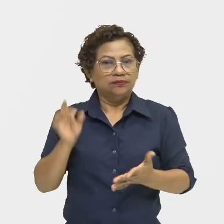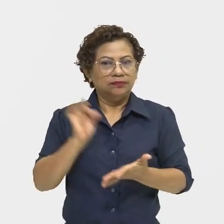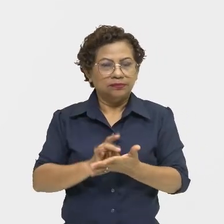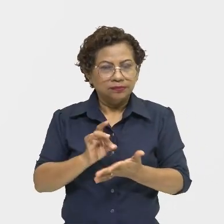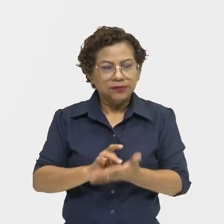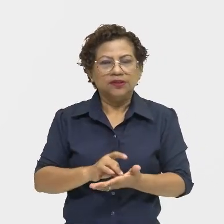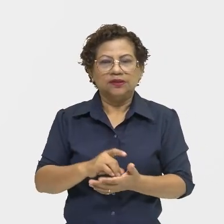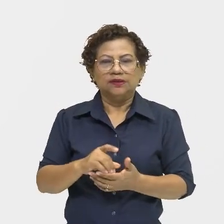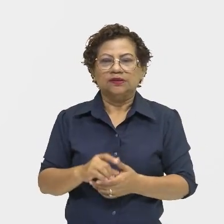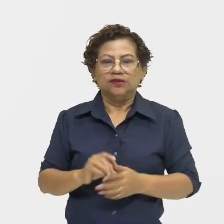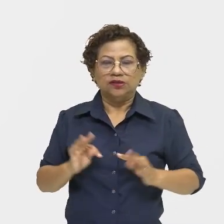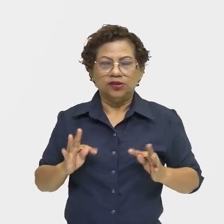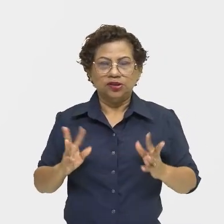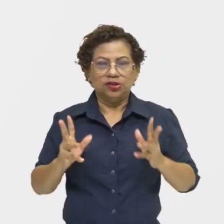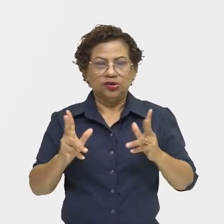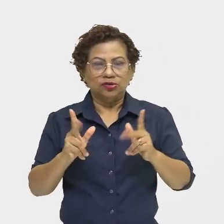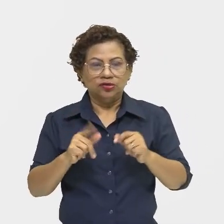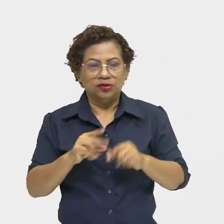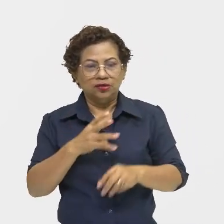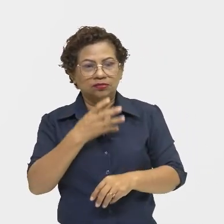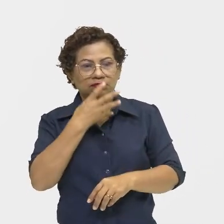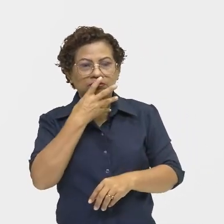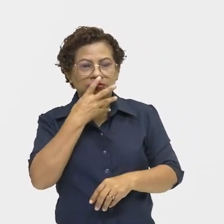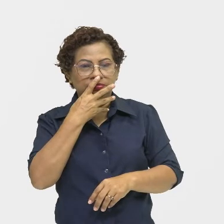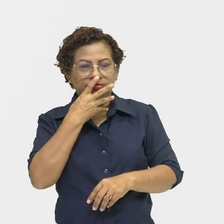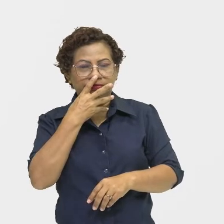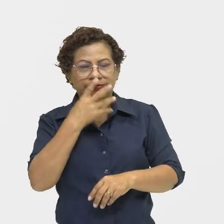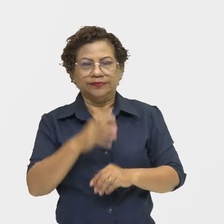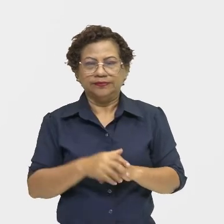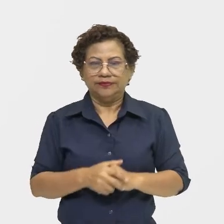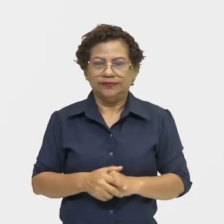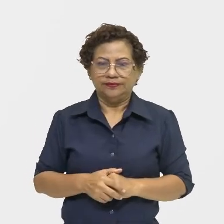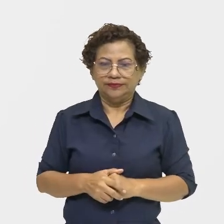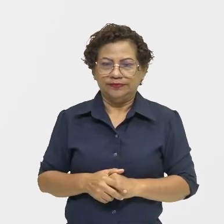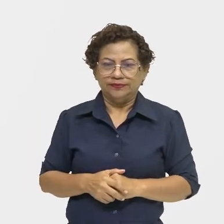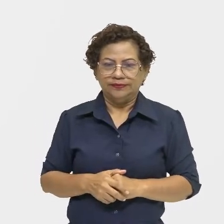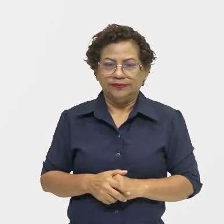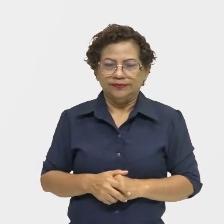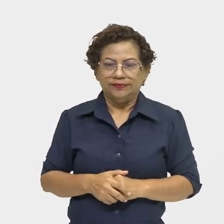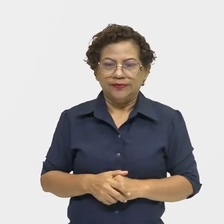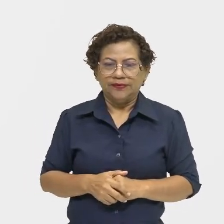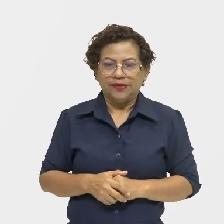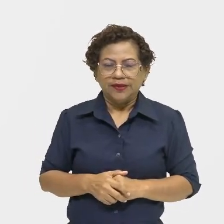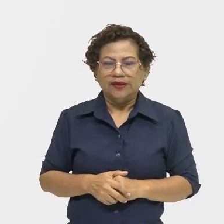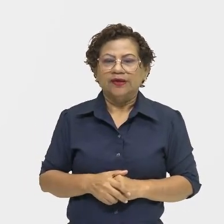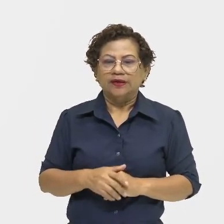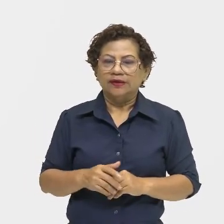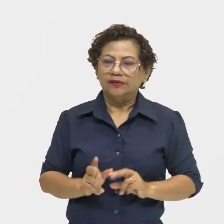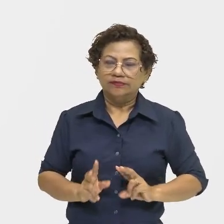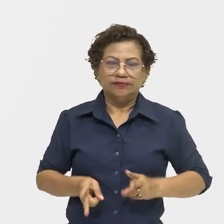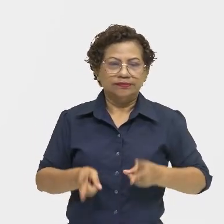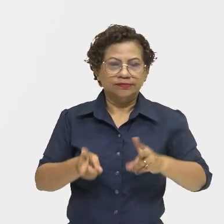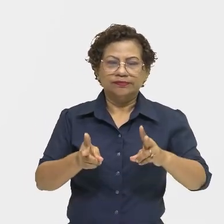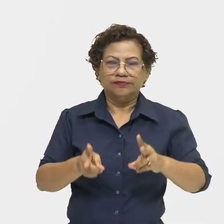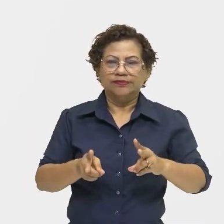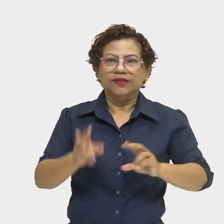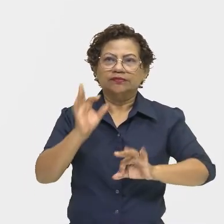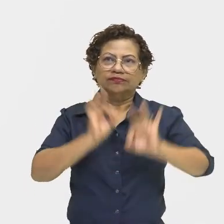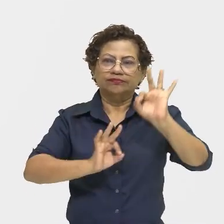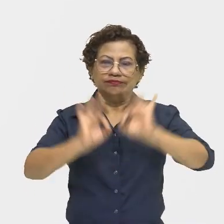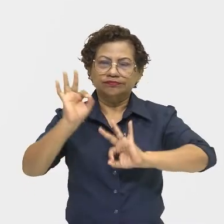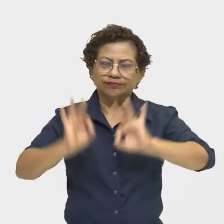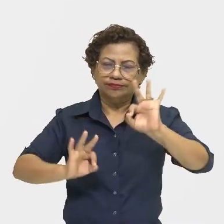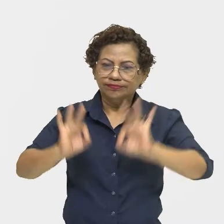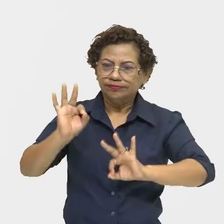camadas sociais. Escolha de cena no seu momento de maior intensidade dramática. A decoração em